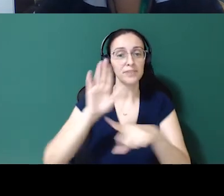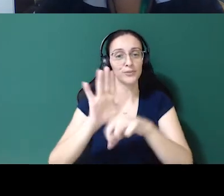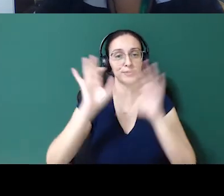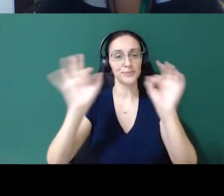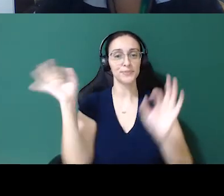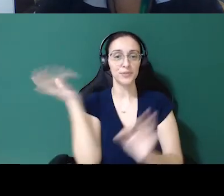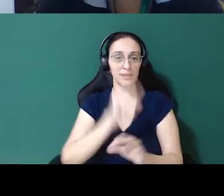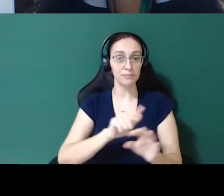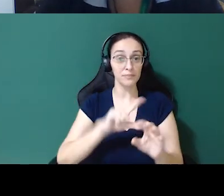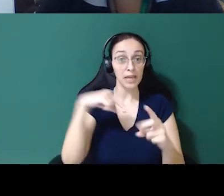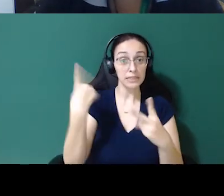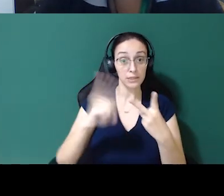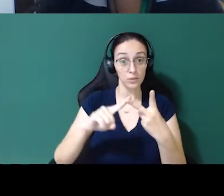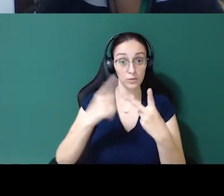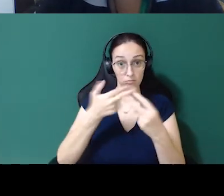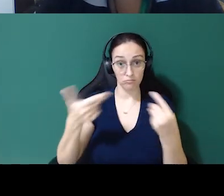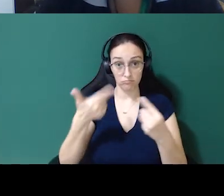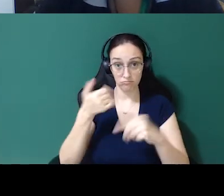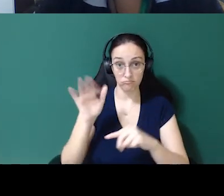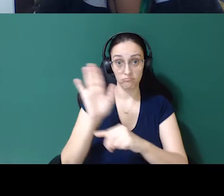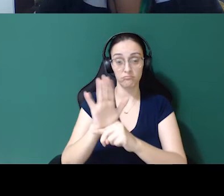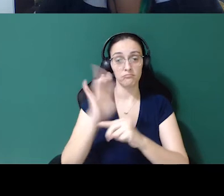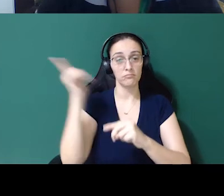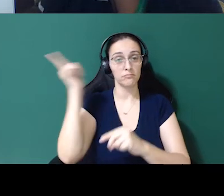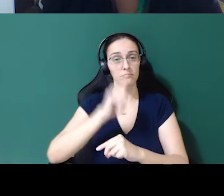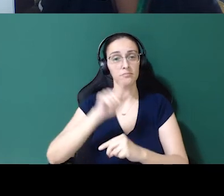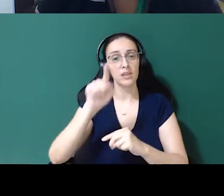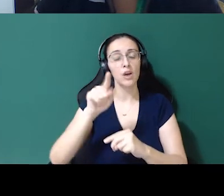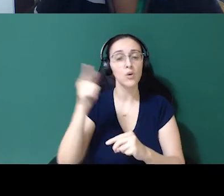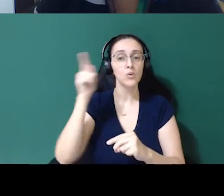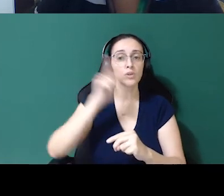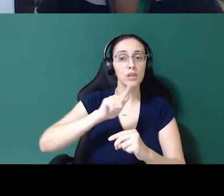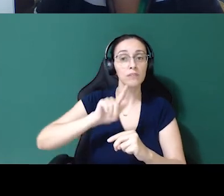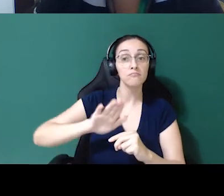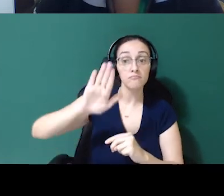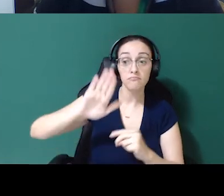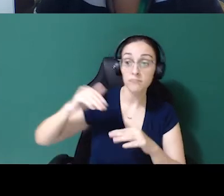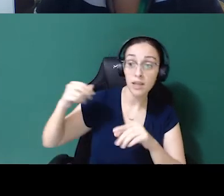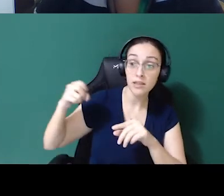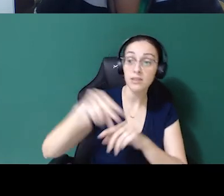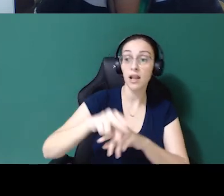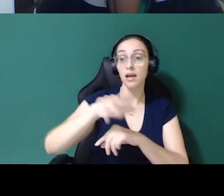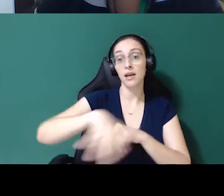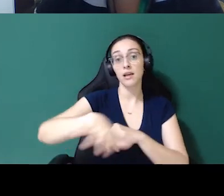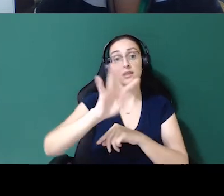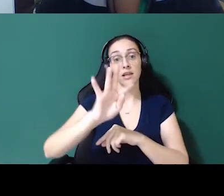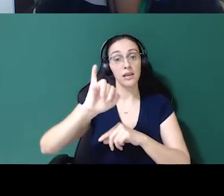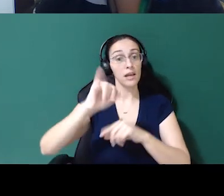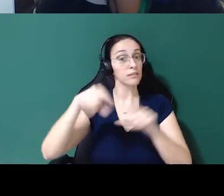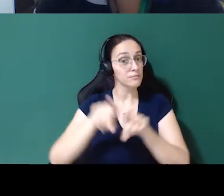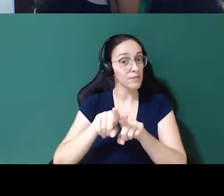O segundo ponto para você poder candidatar e entrar na área de TI hoje é o LinkedIn,